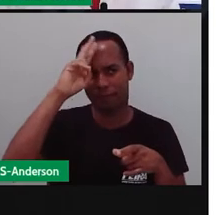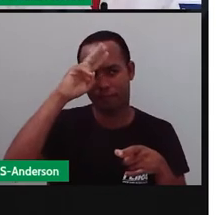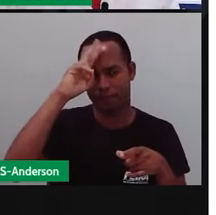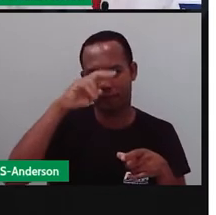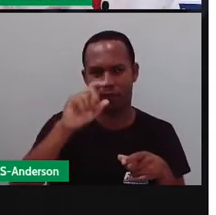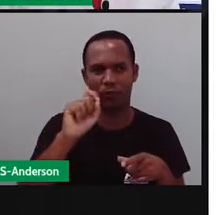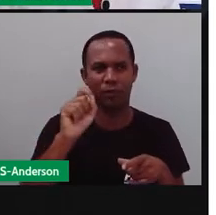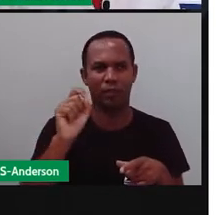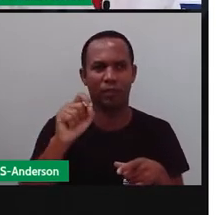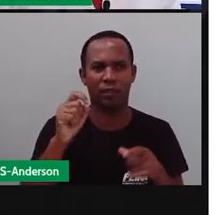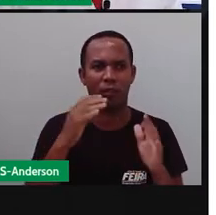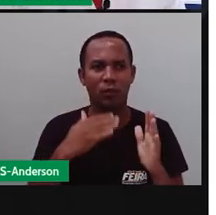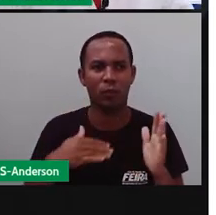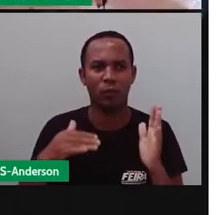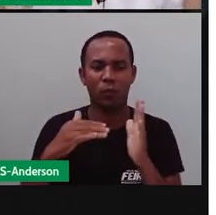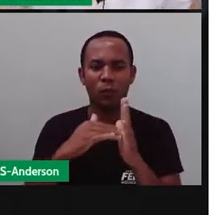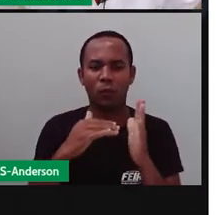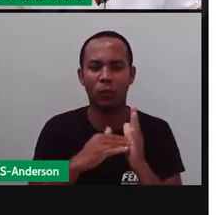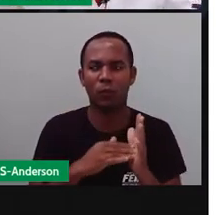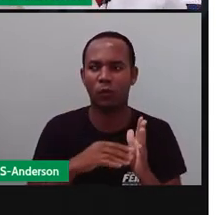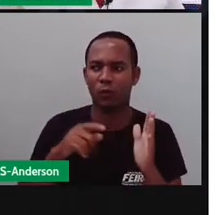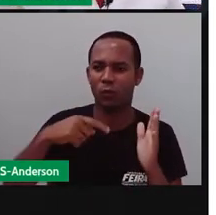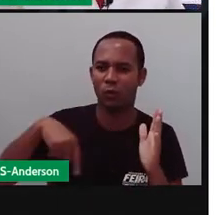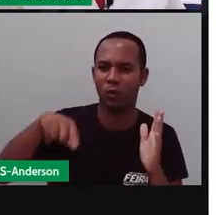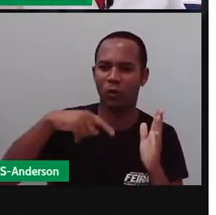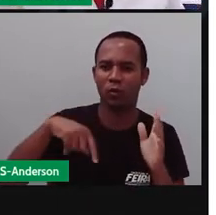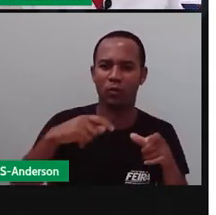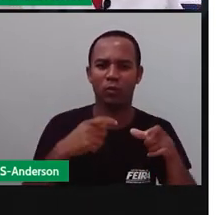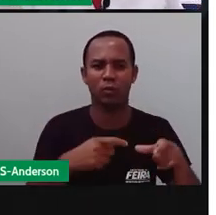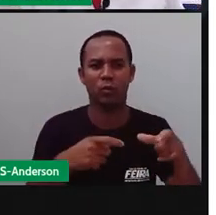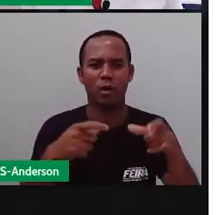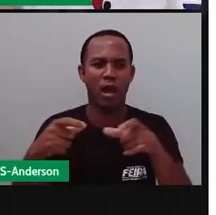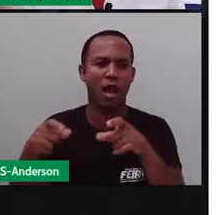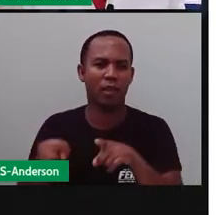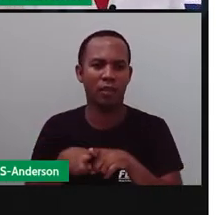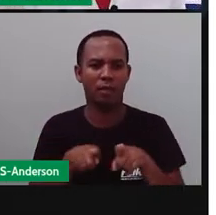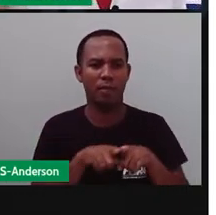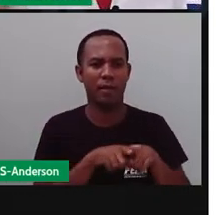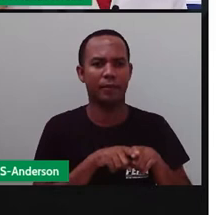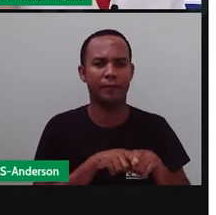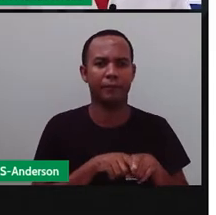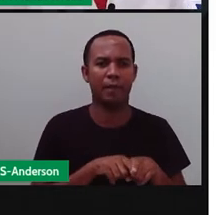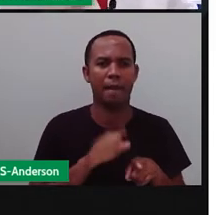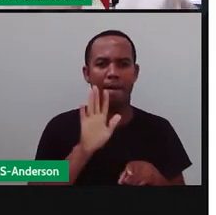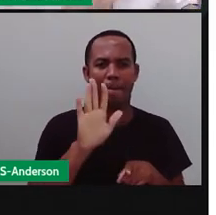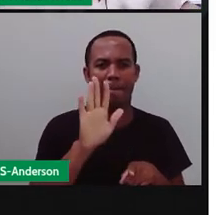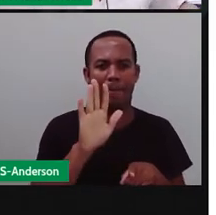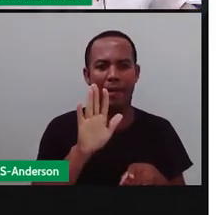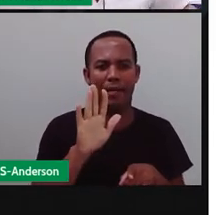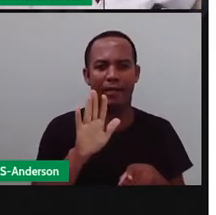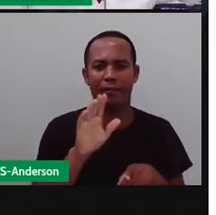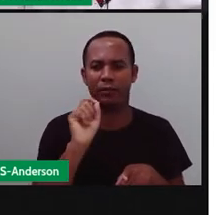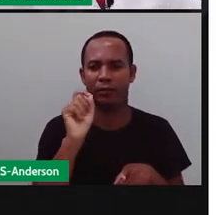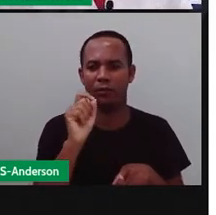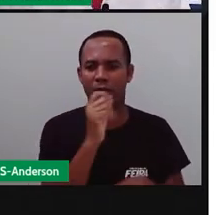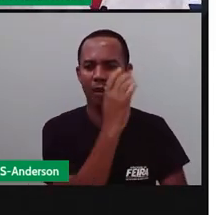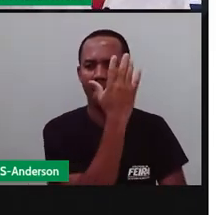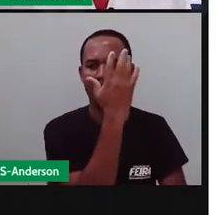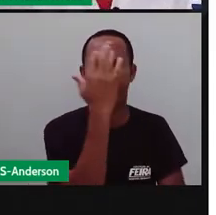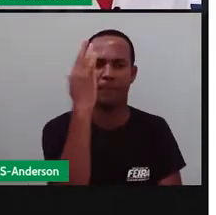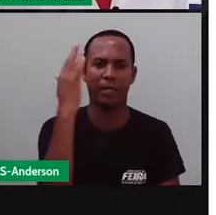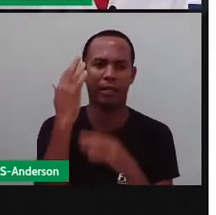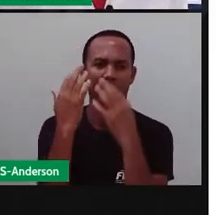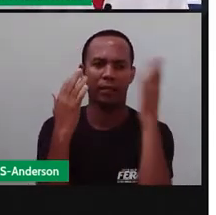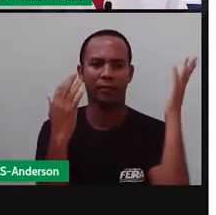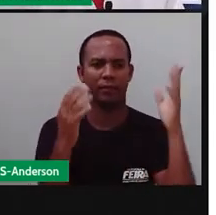quê? Aquilo que se remete ao quê? A nossa paisagem, não é isso? Mas ao quê? Aquela parte o quê? Das plantas. E a